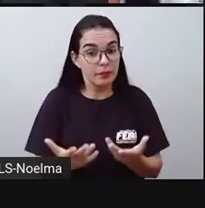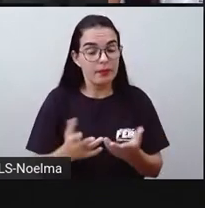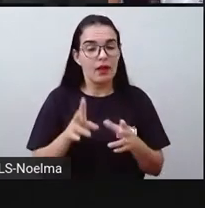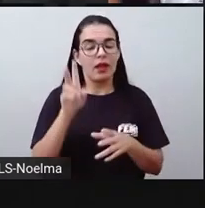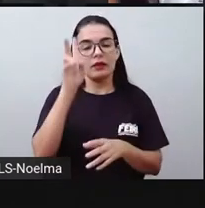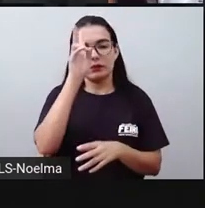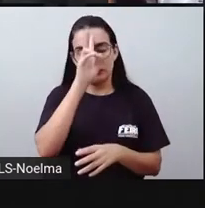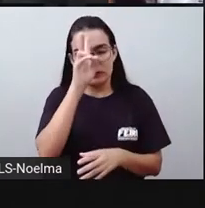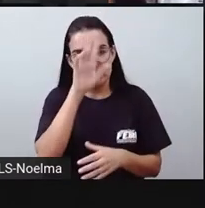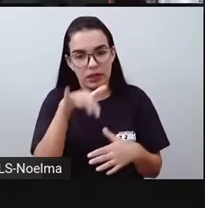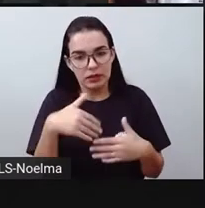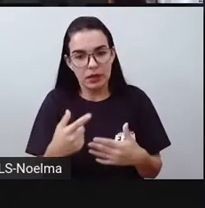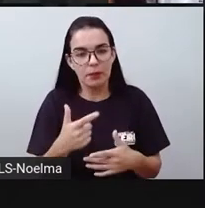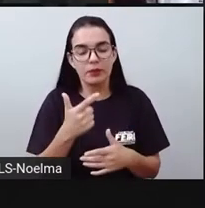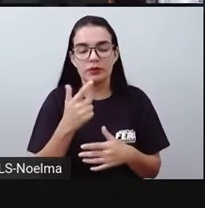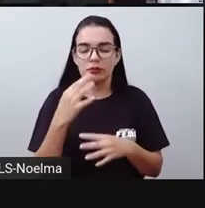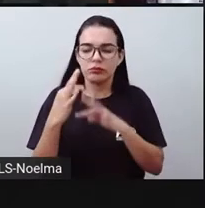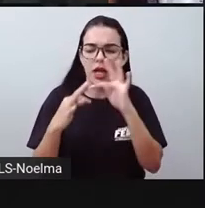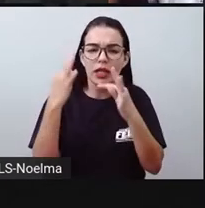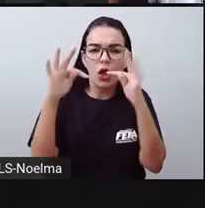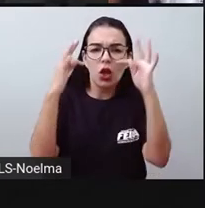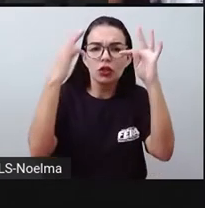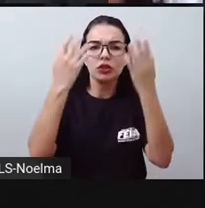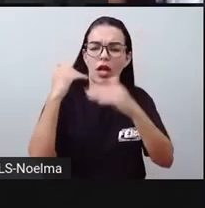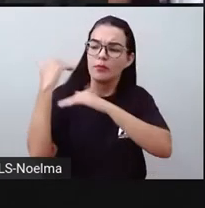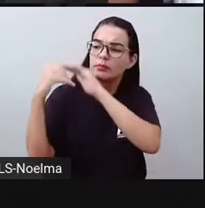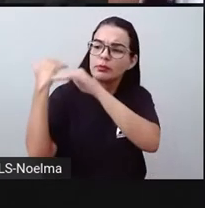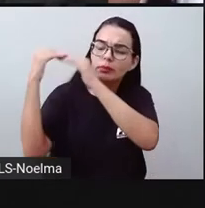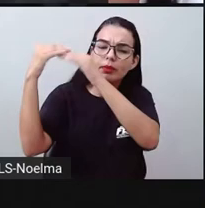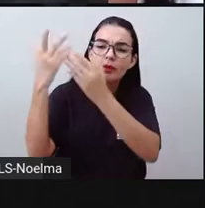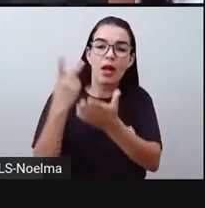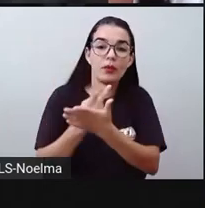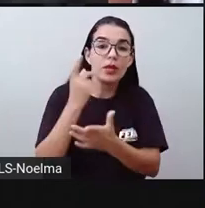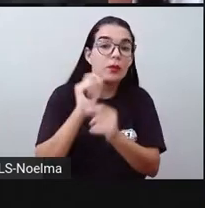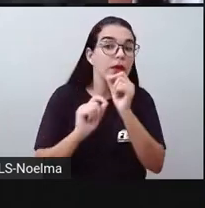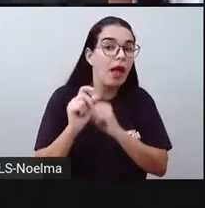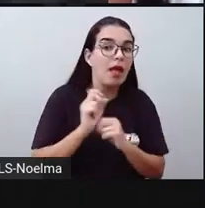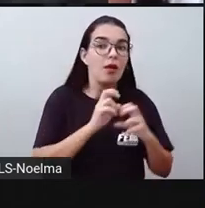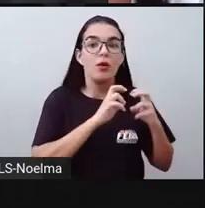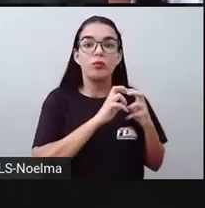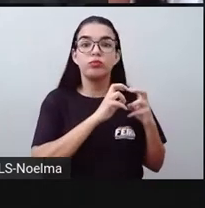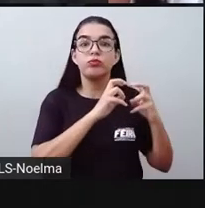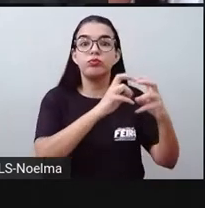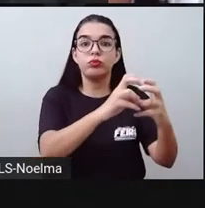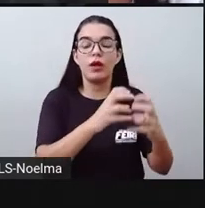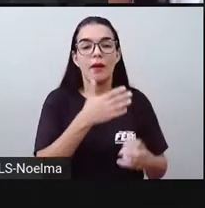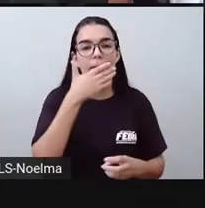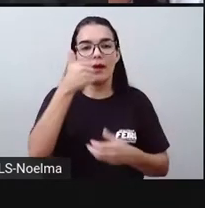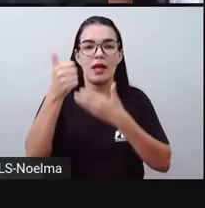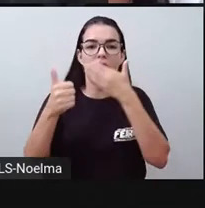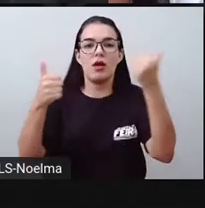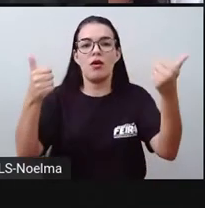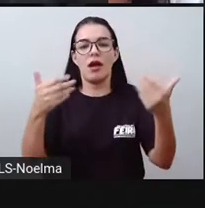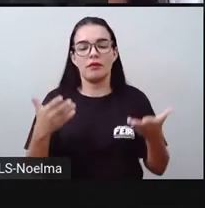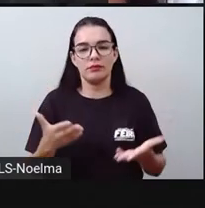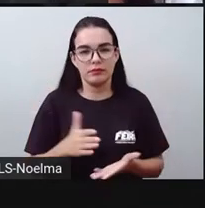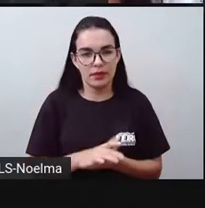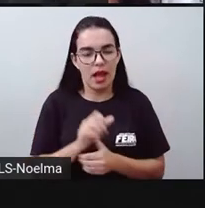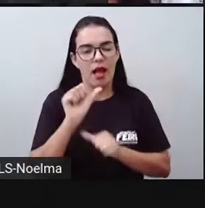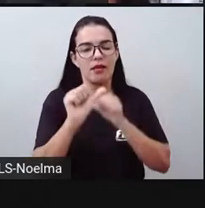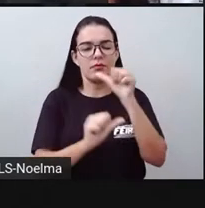a tecnologia foi acontecendo e fazendo com que esses meios de transporte fossem aí sendo